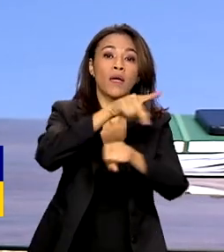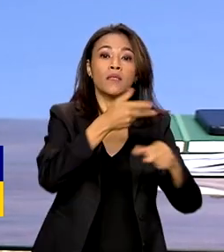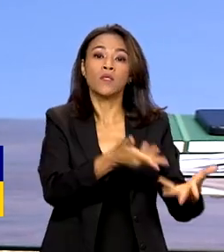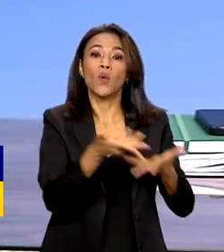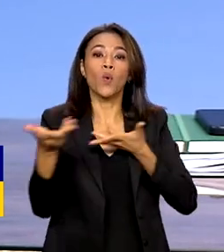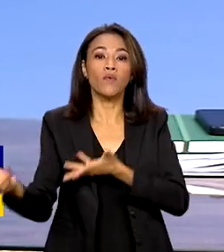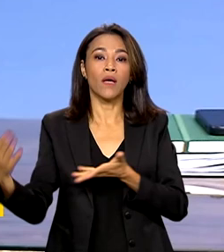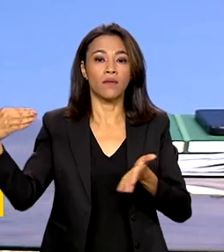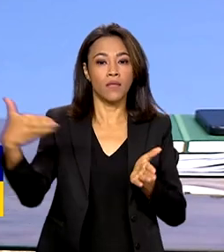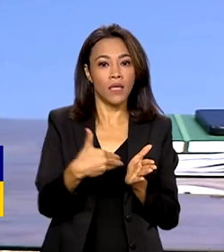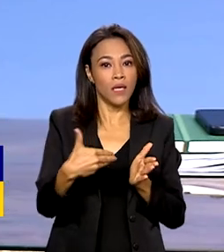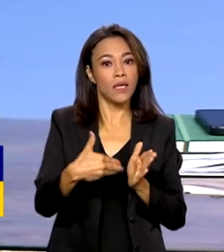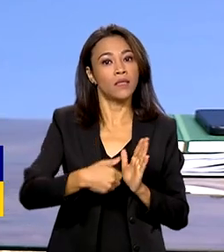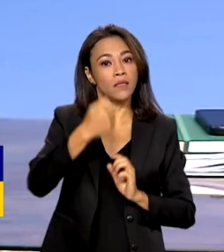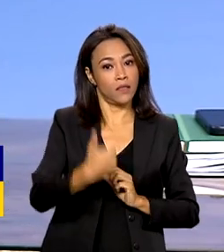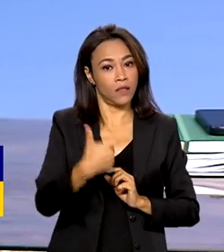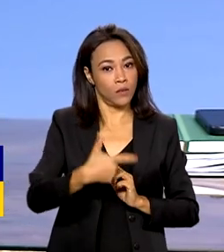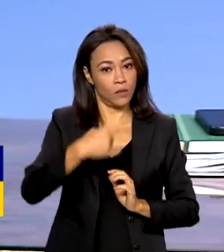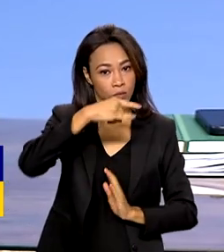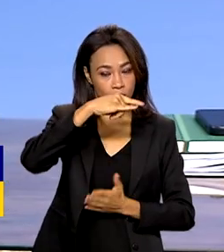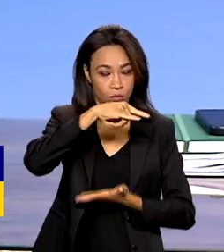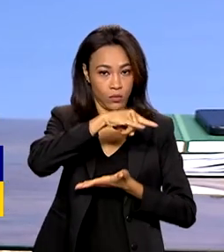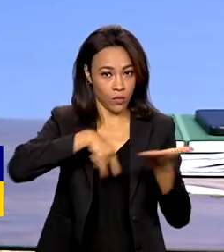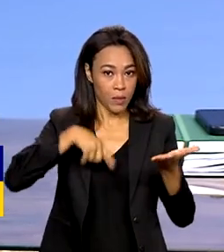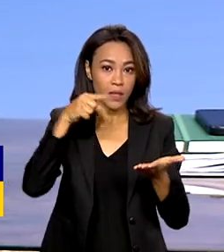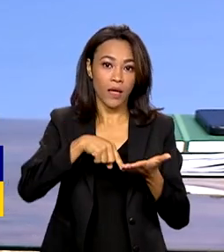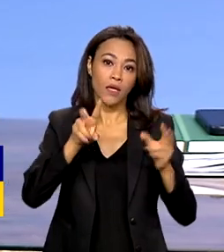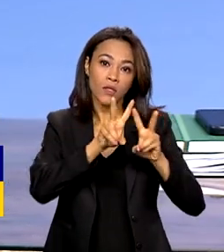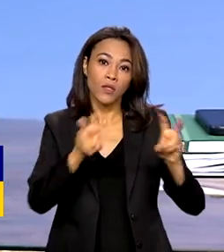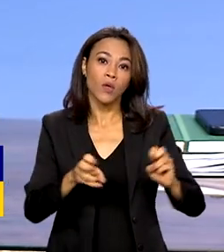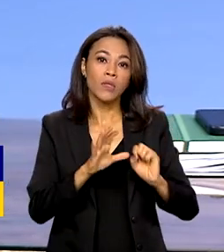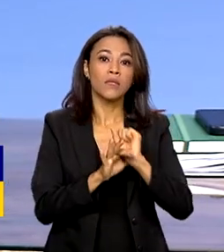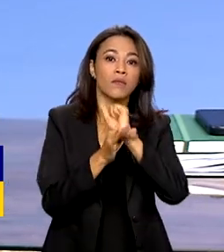sobre a questão do acesso ao alimento, segurança alimentar.